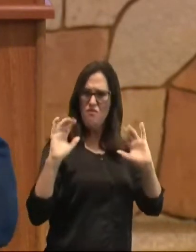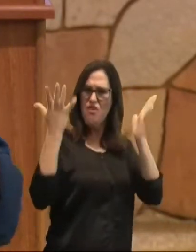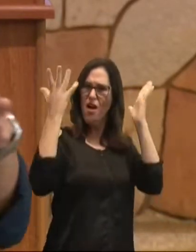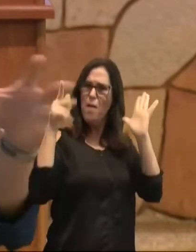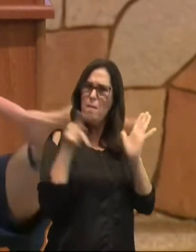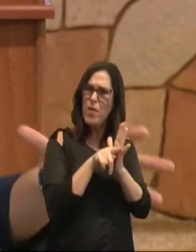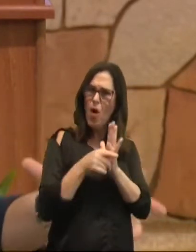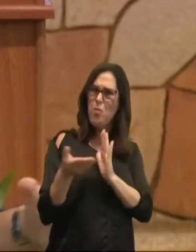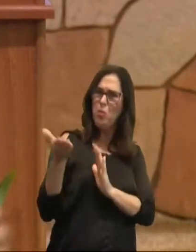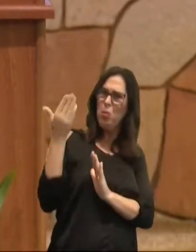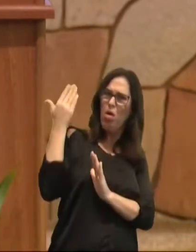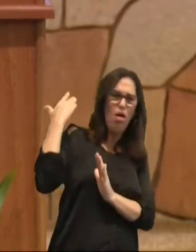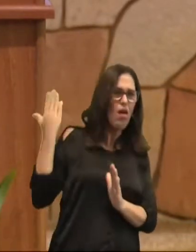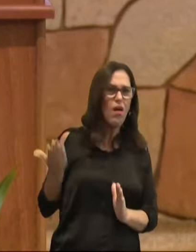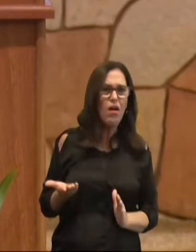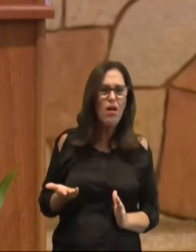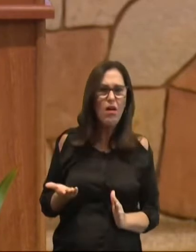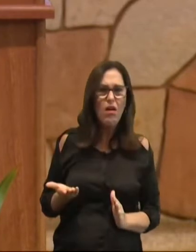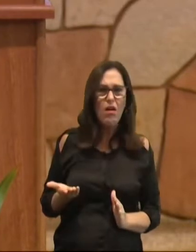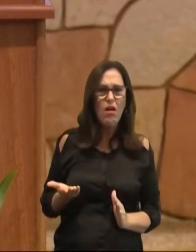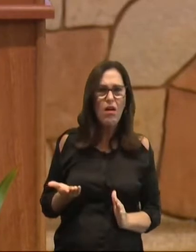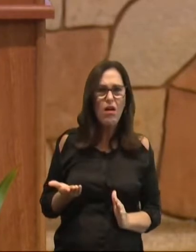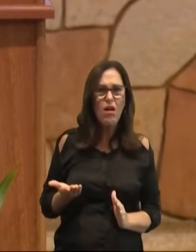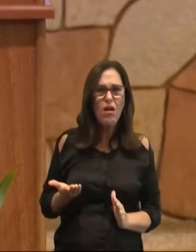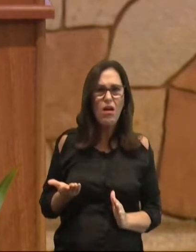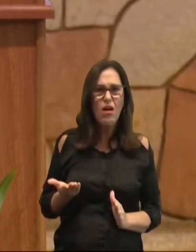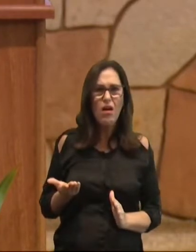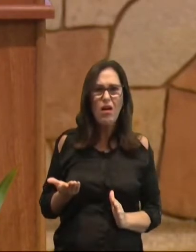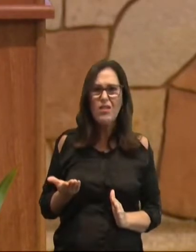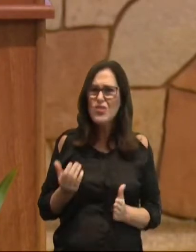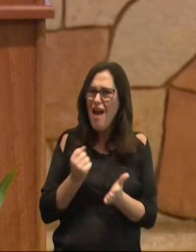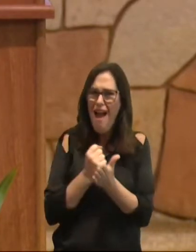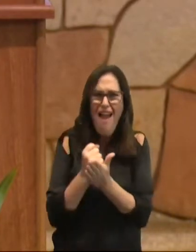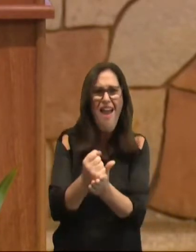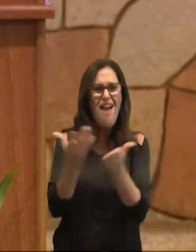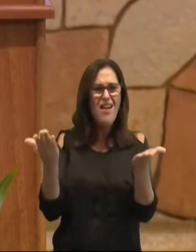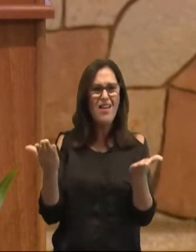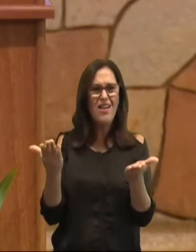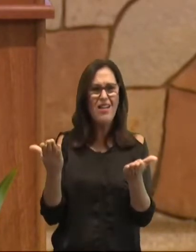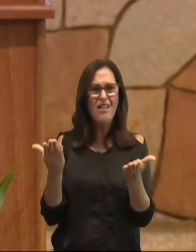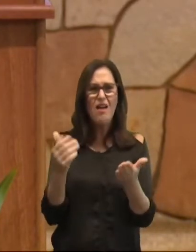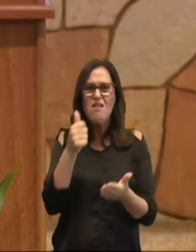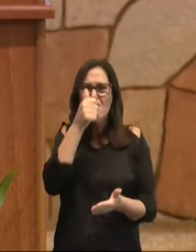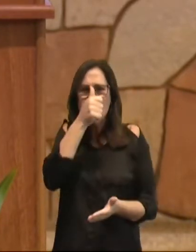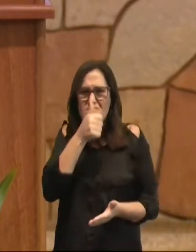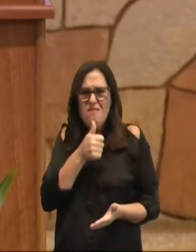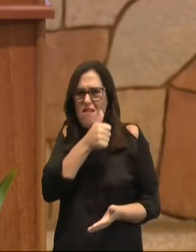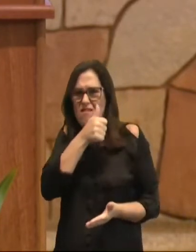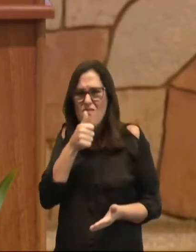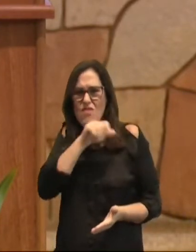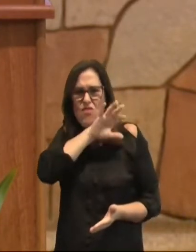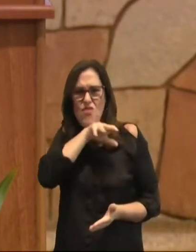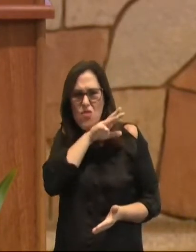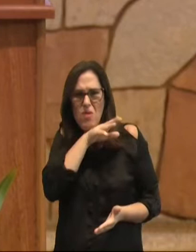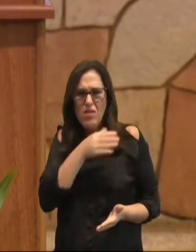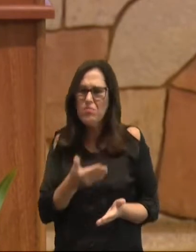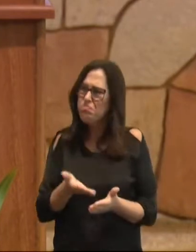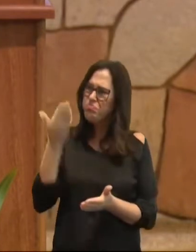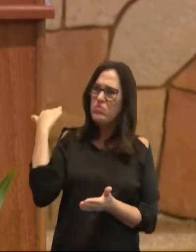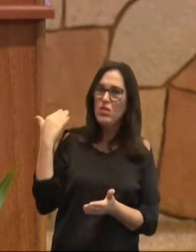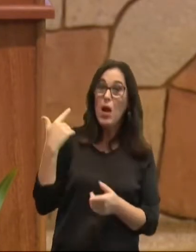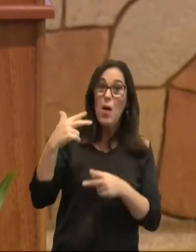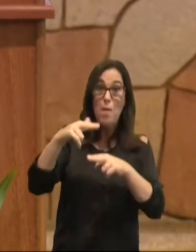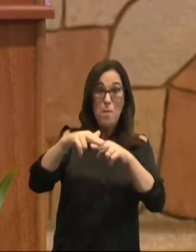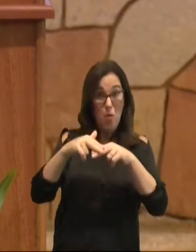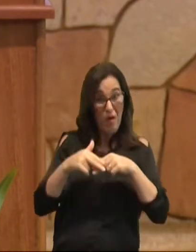festivais antigos, todos eles foram tornados obsoletos, os sacrifícios foram tornados obsoletos, por